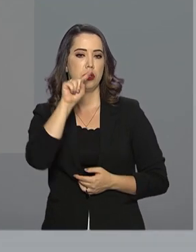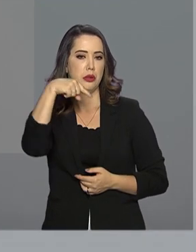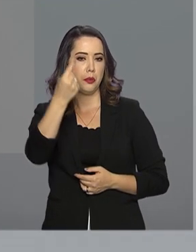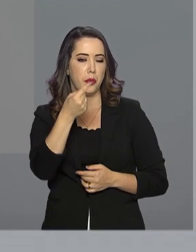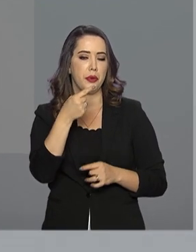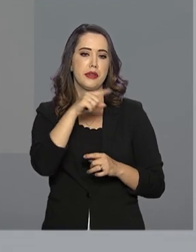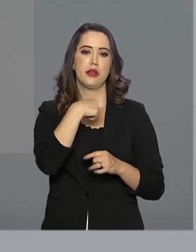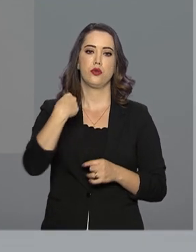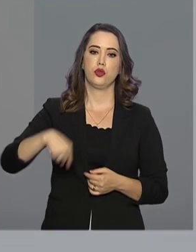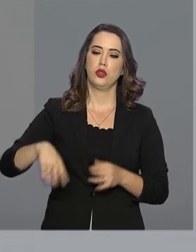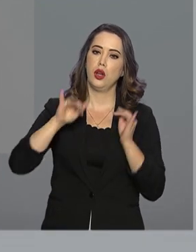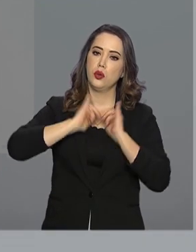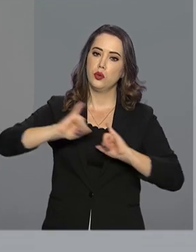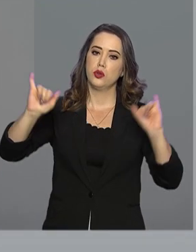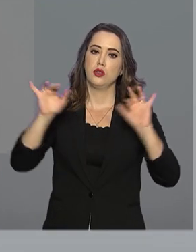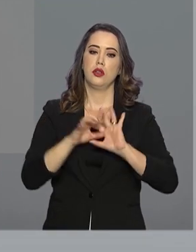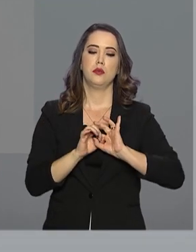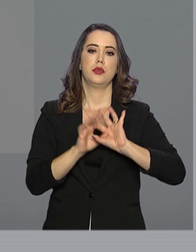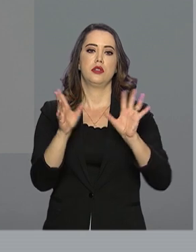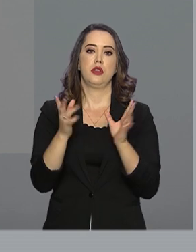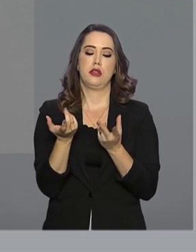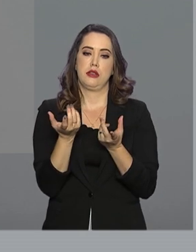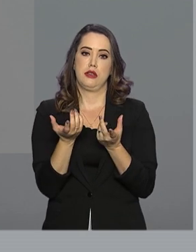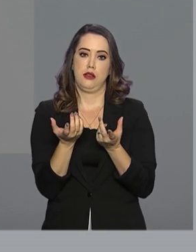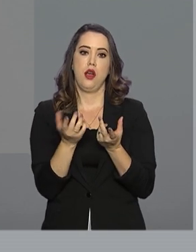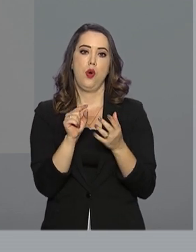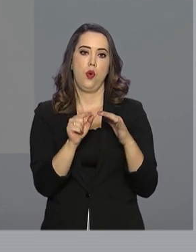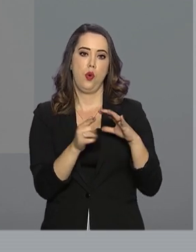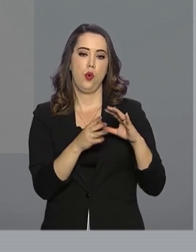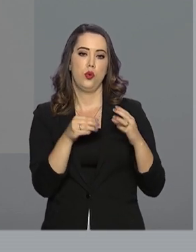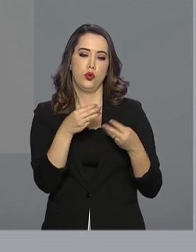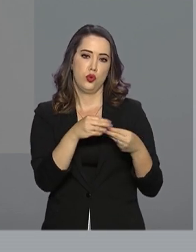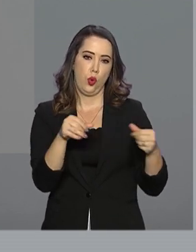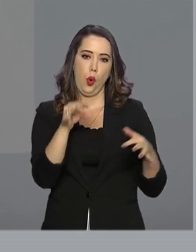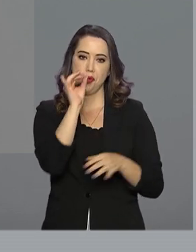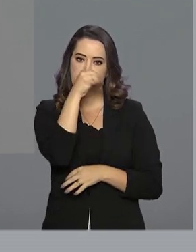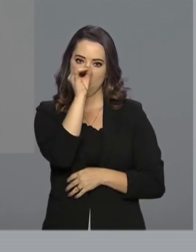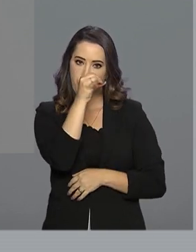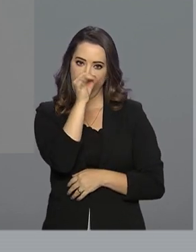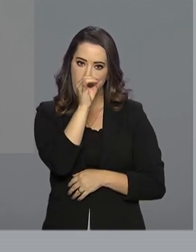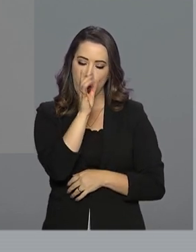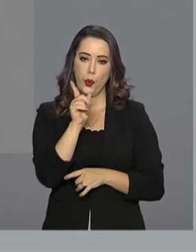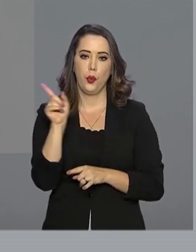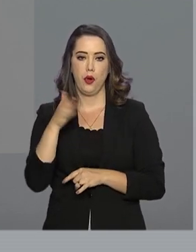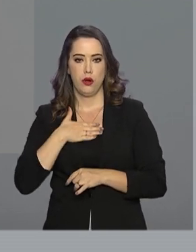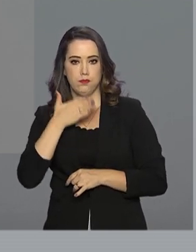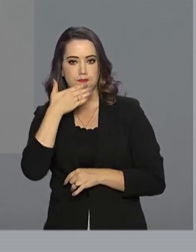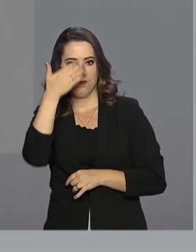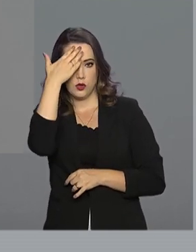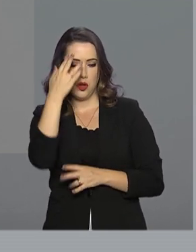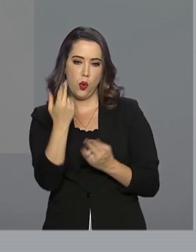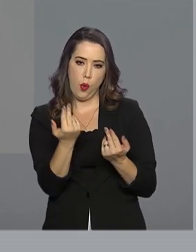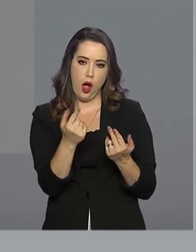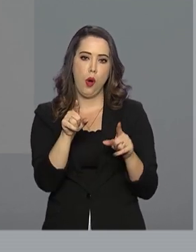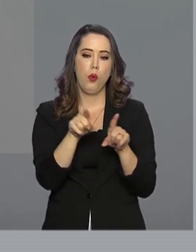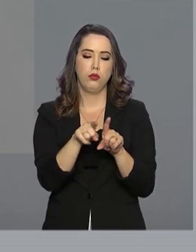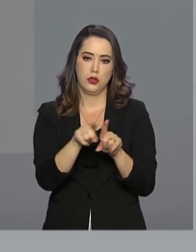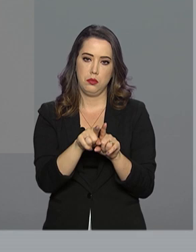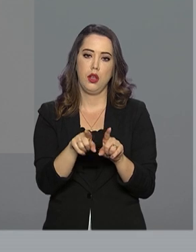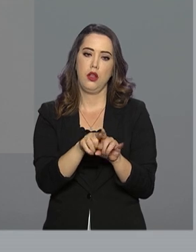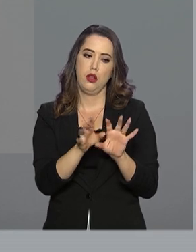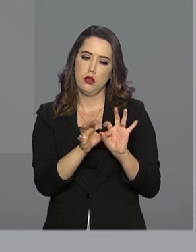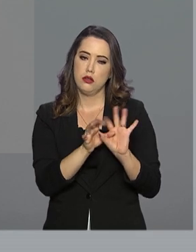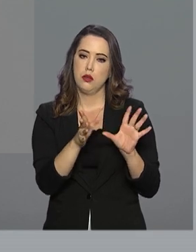após a China anunciar a habilitação da exportação de miúdos suínos, a Arábia Saudita fez o mesmo com o Brasil e